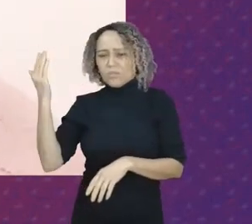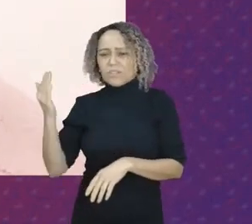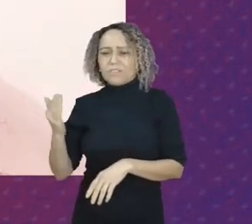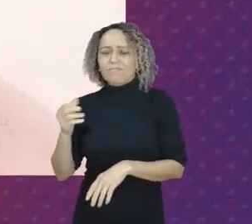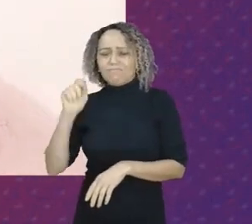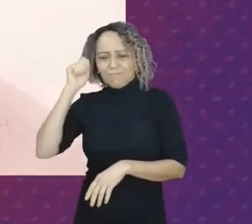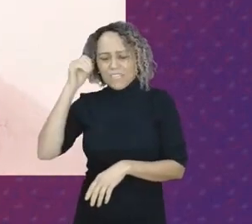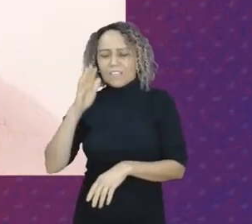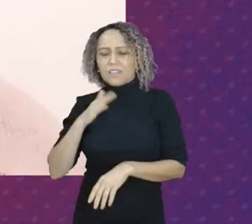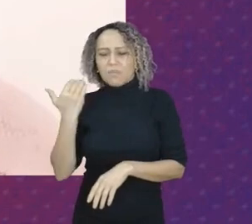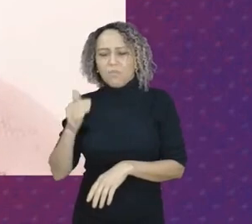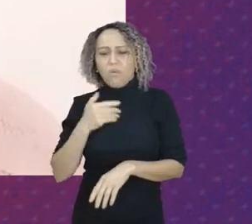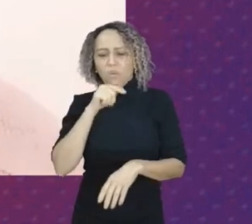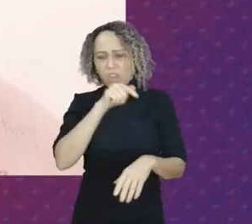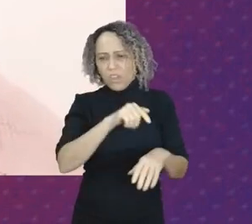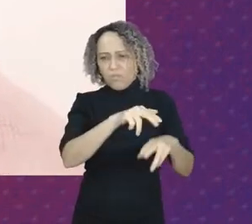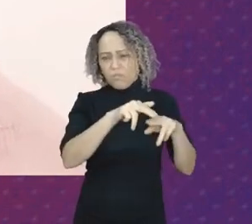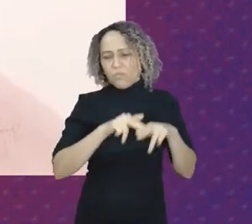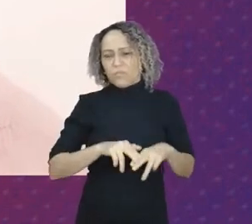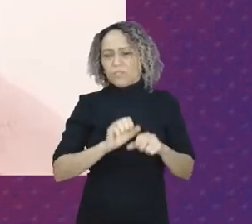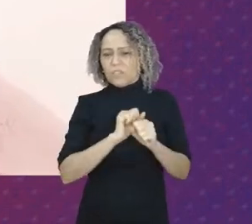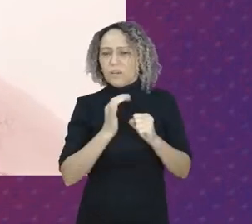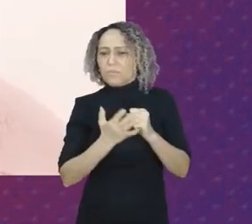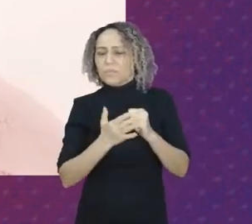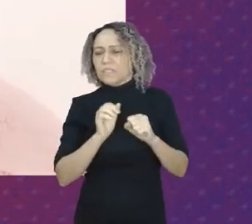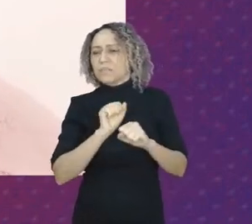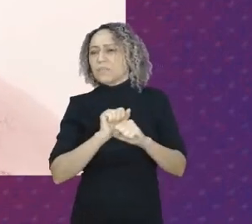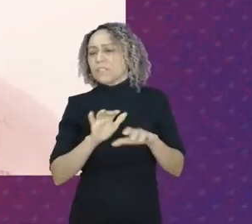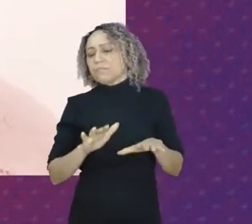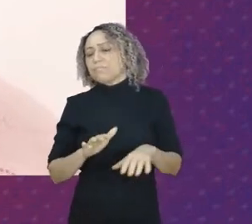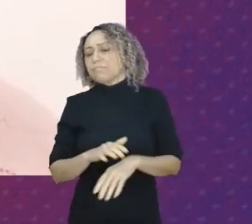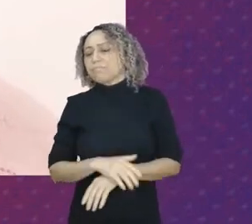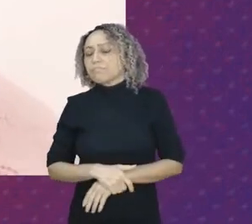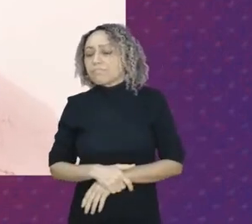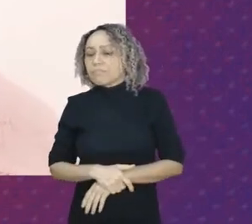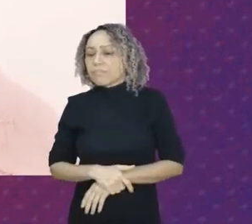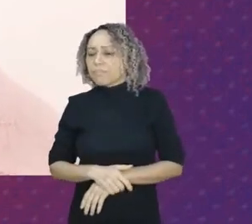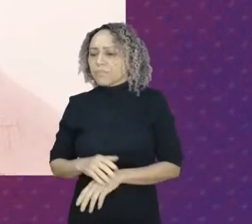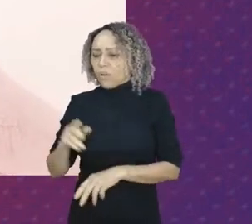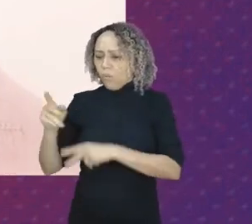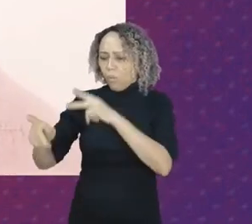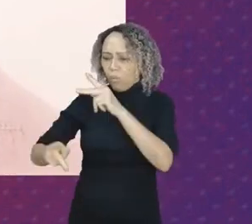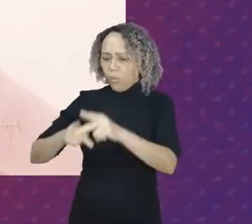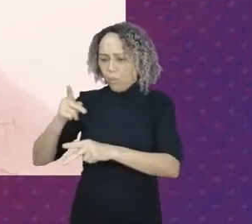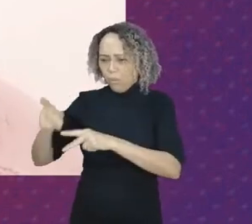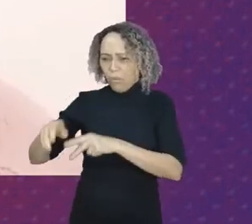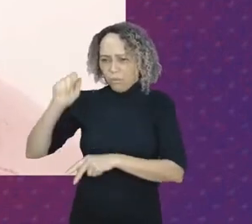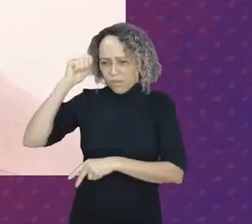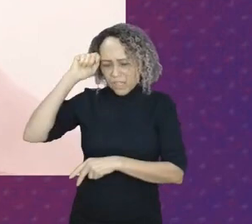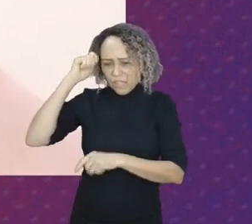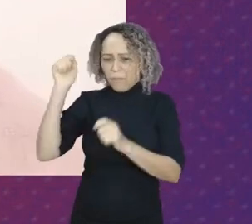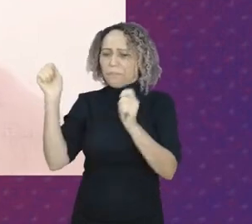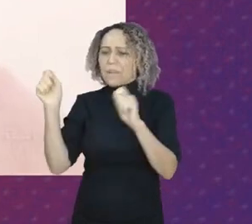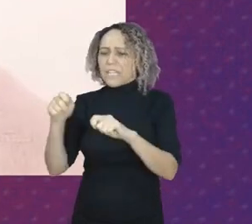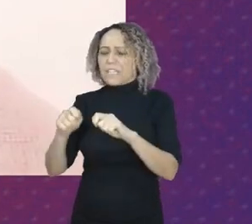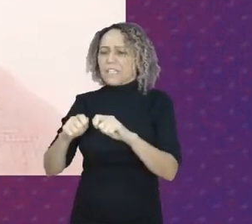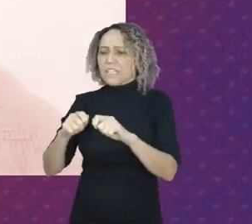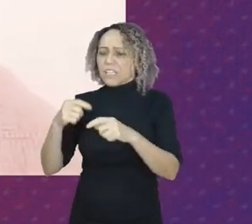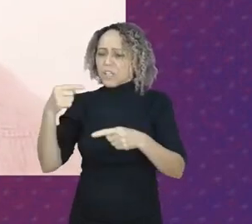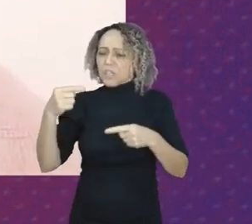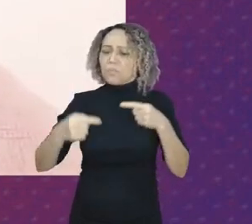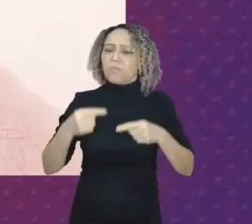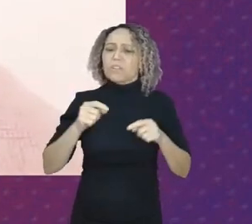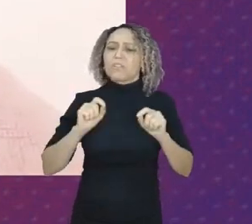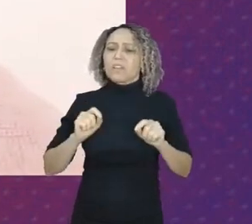população mais atingida, ela precisa de políticas que atendam. Aonde estão